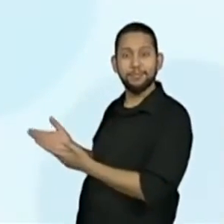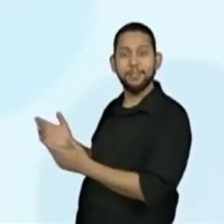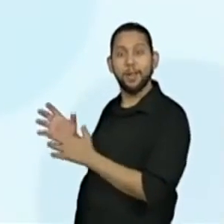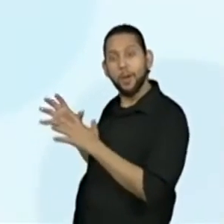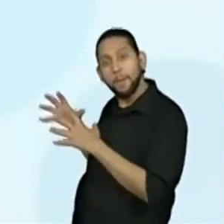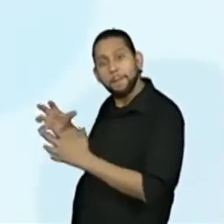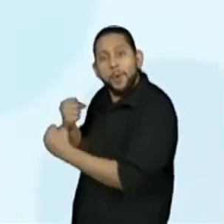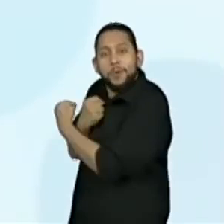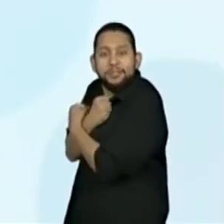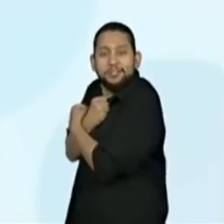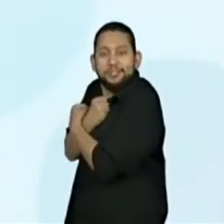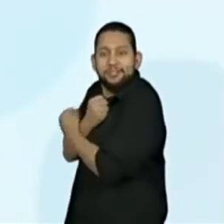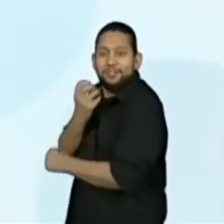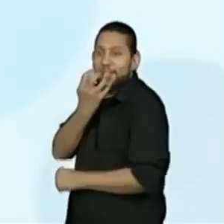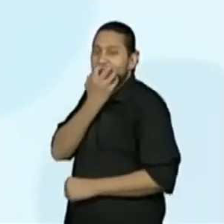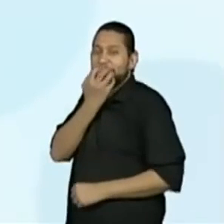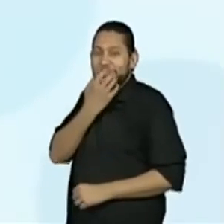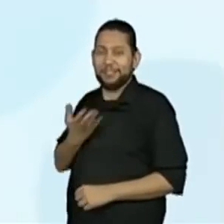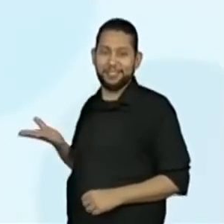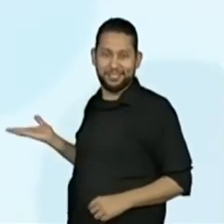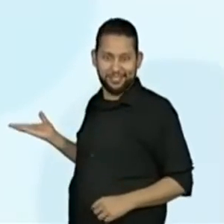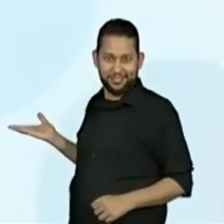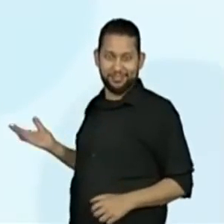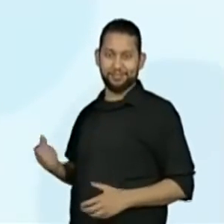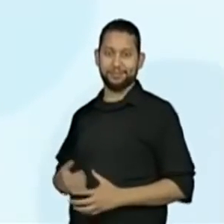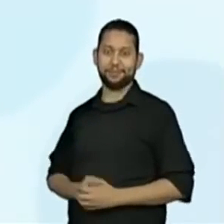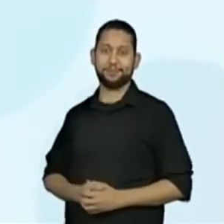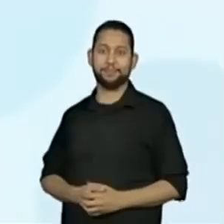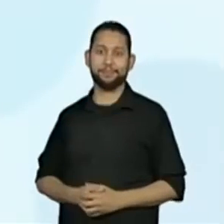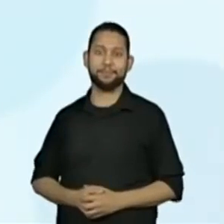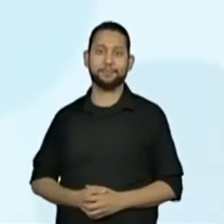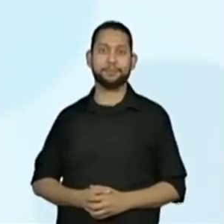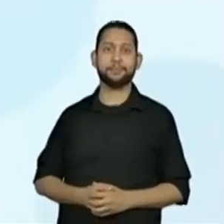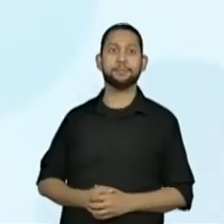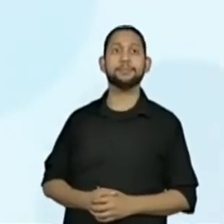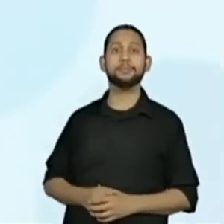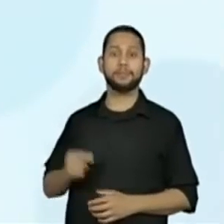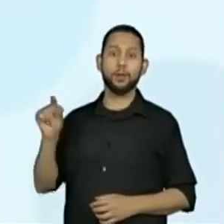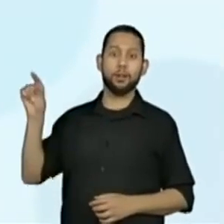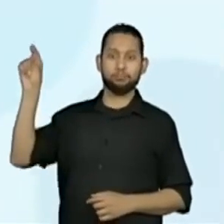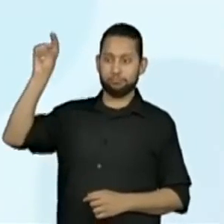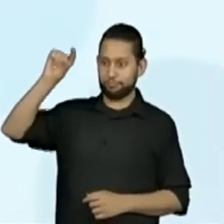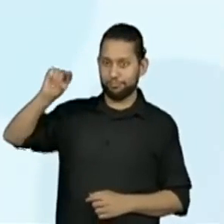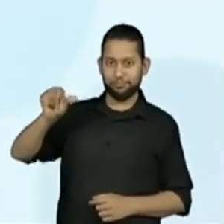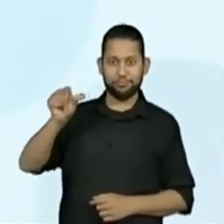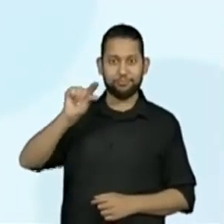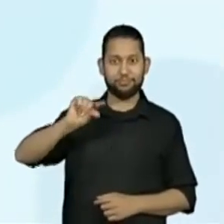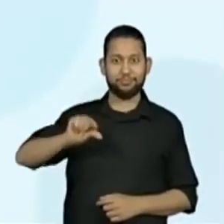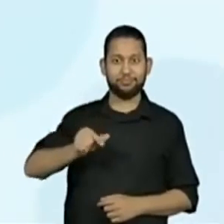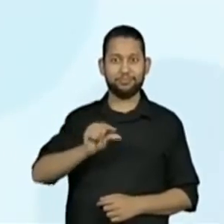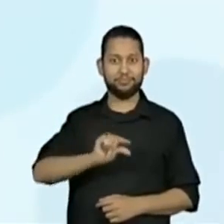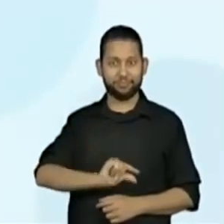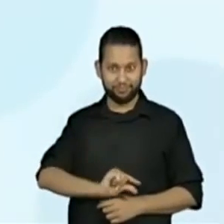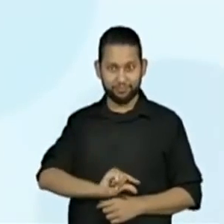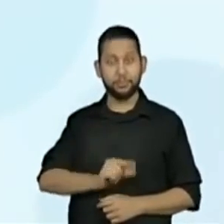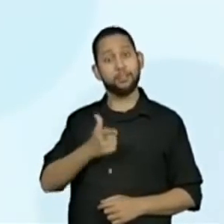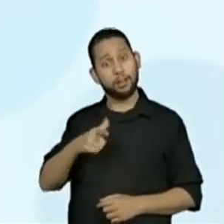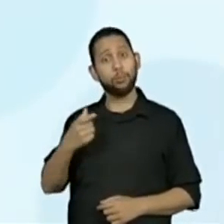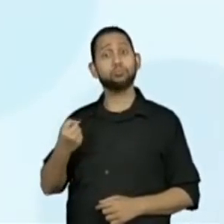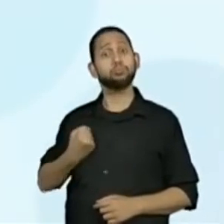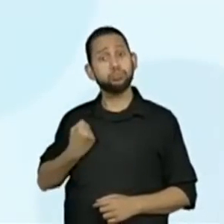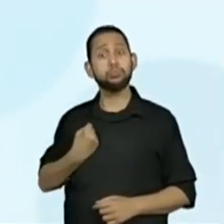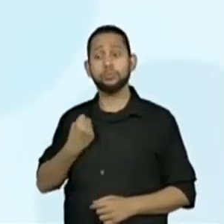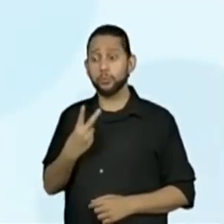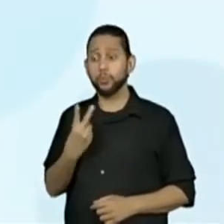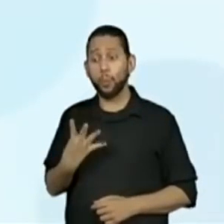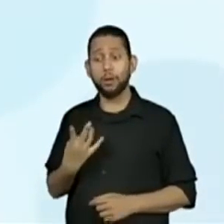um caminho feito por divisões que foram destacadas. Com valores equivalentes.